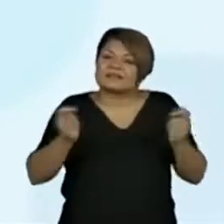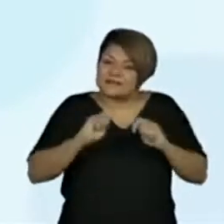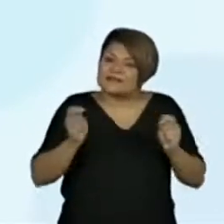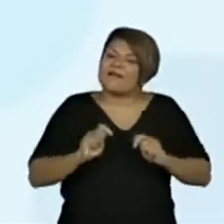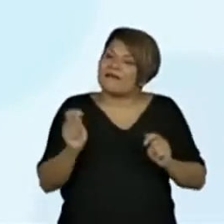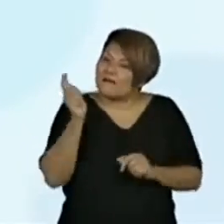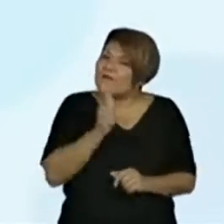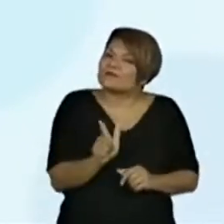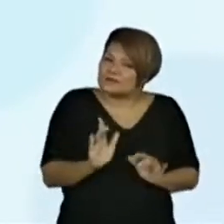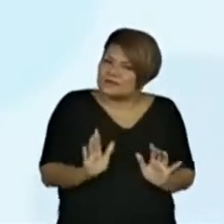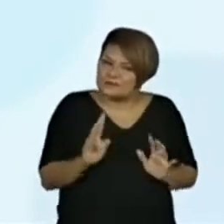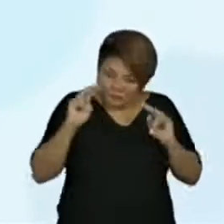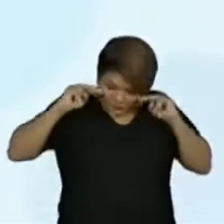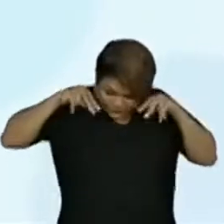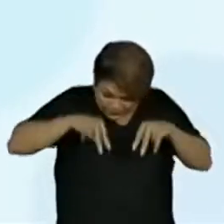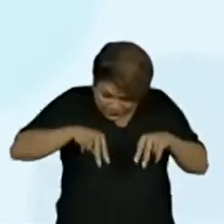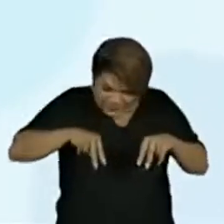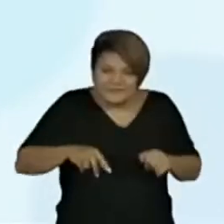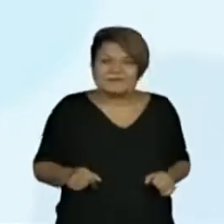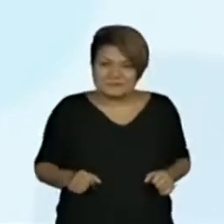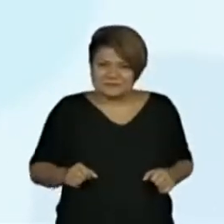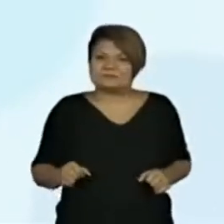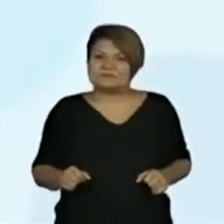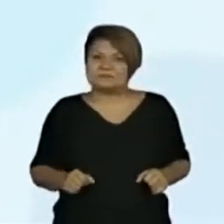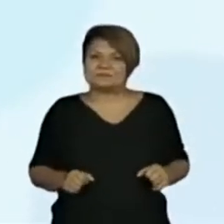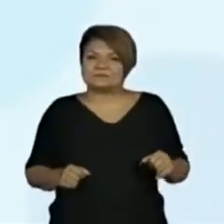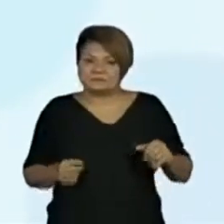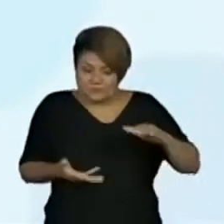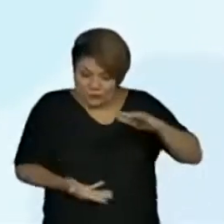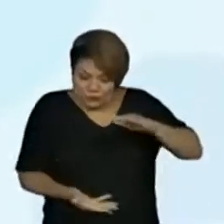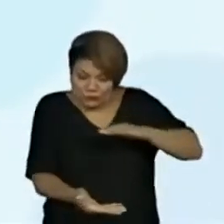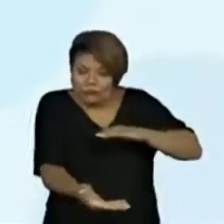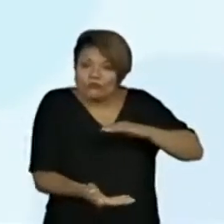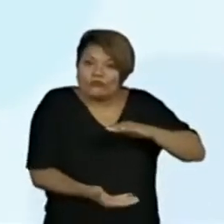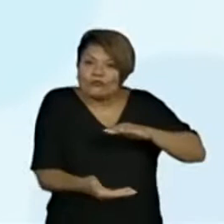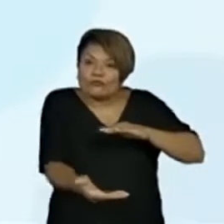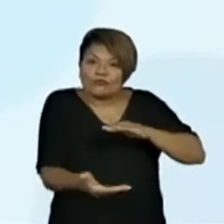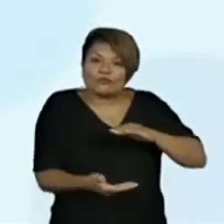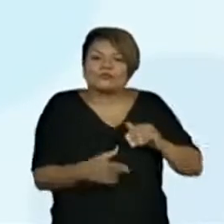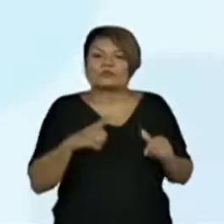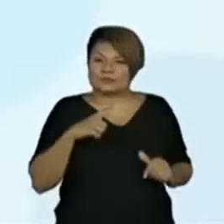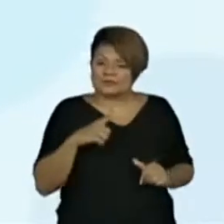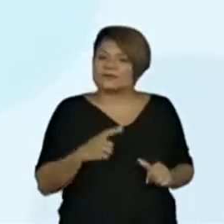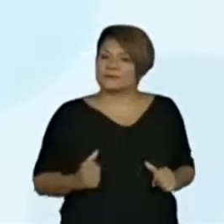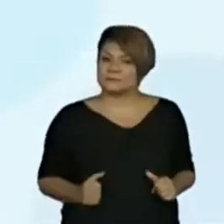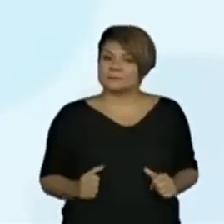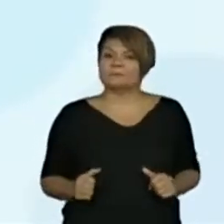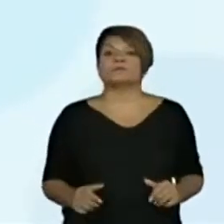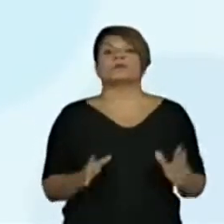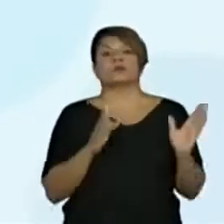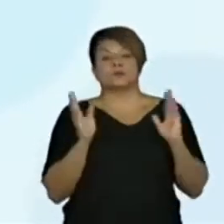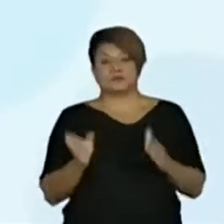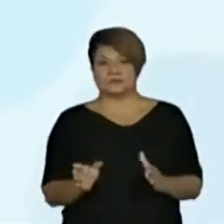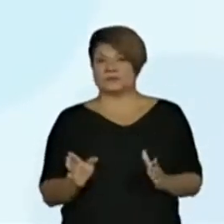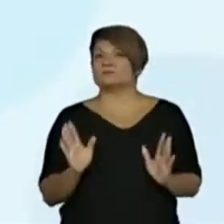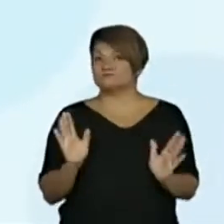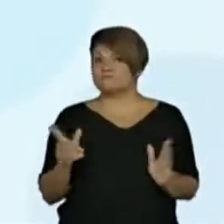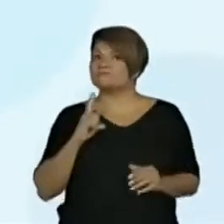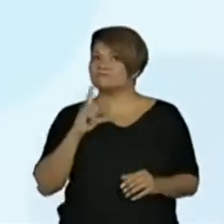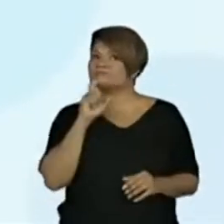Então, eu consigo ver o fundo. Sim. Não foi a característica que apareceu do lugar? Ao mesmo tempo, verde.